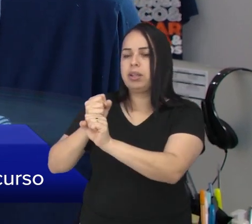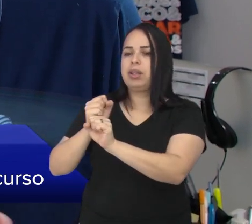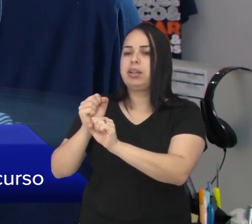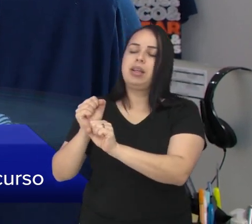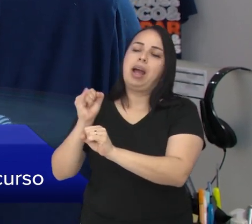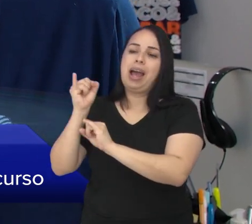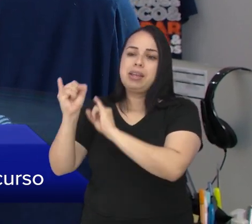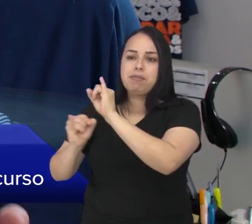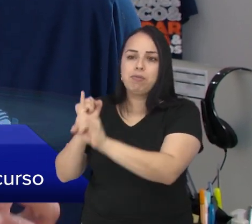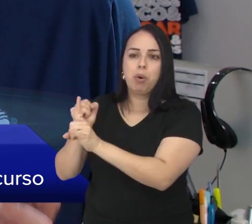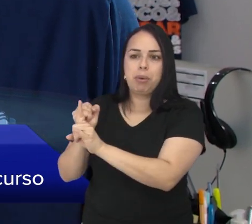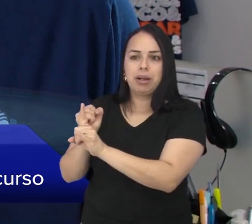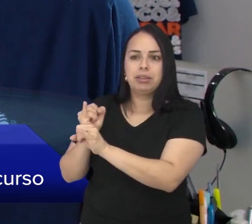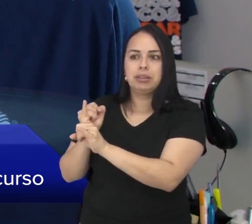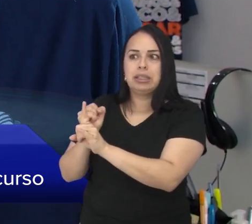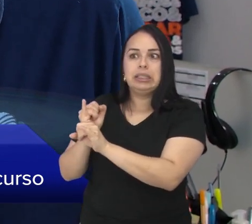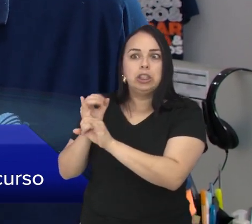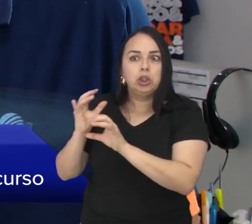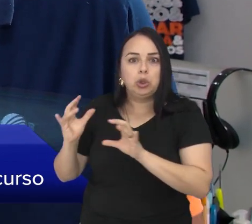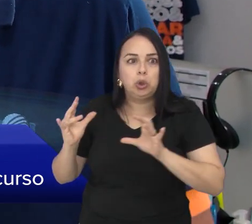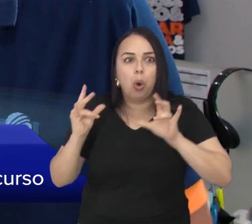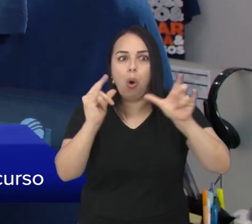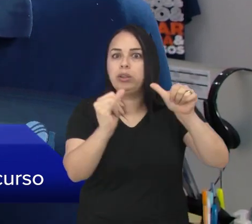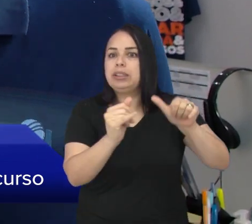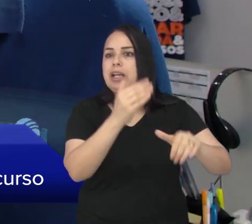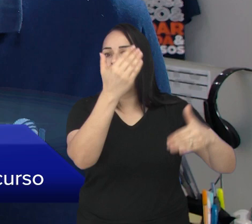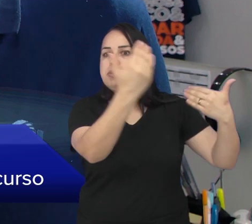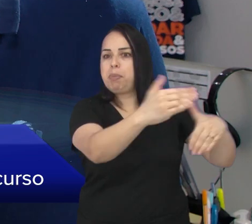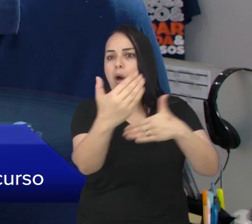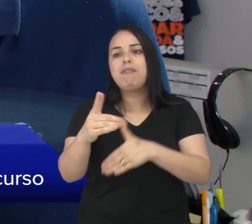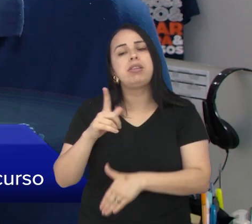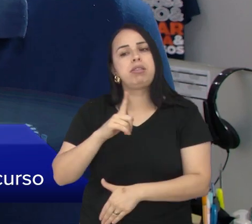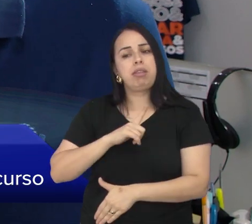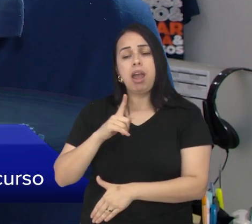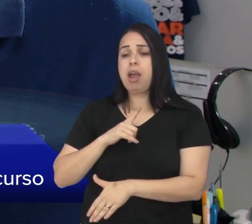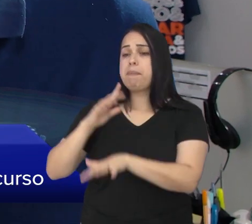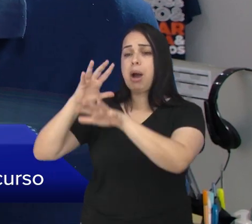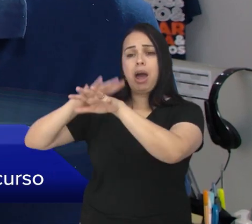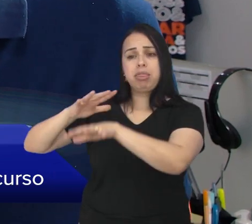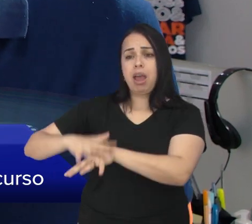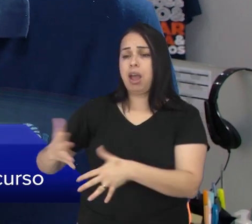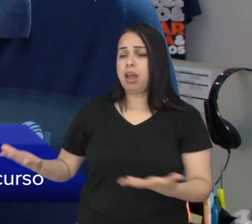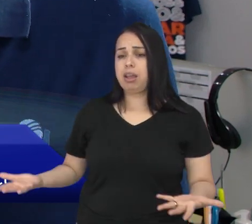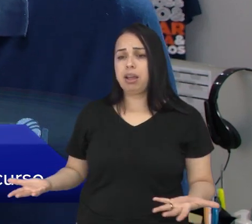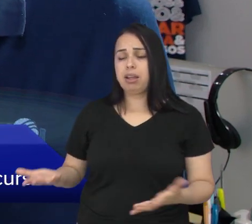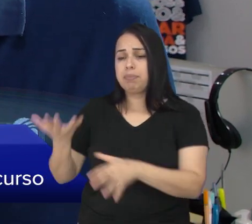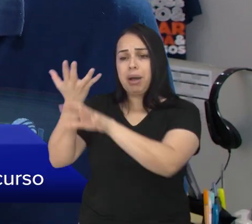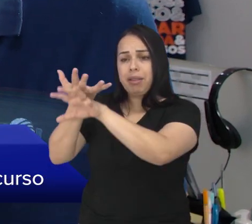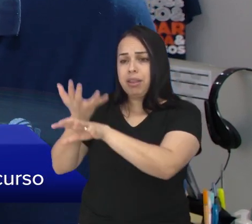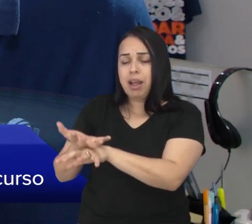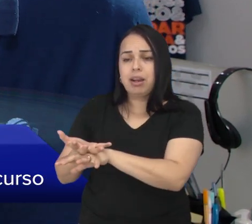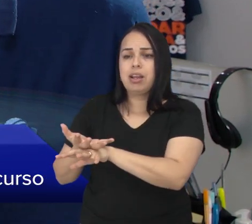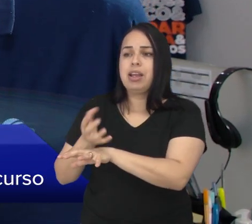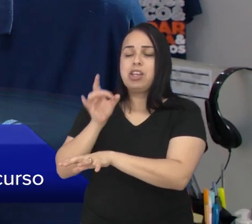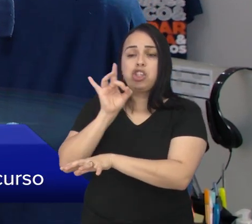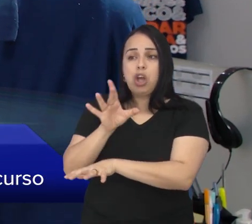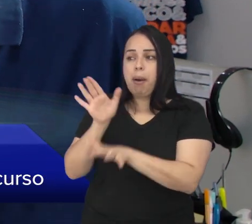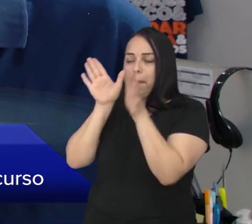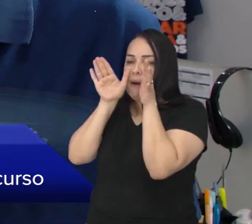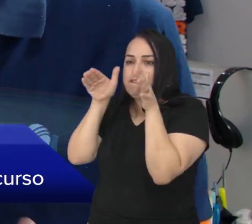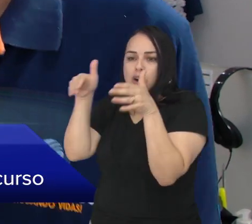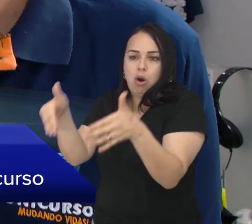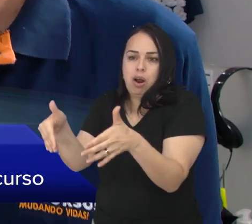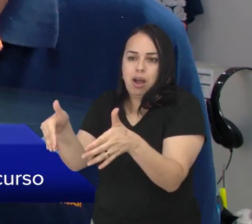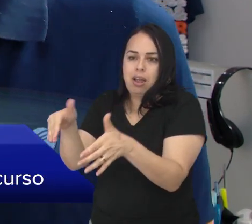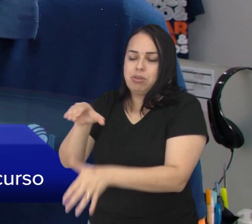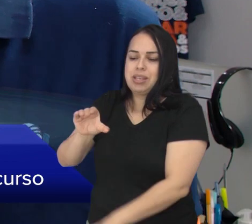disciplinas, informática, essas disciplinas caem em todos os concursos, praticamente. Então, ele não vai estar estudando